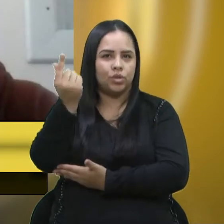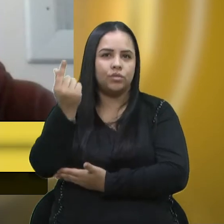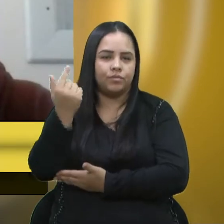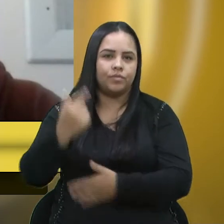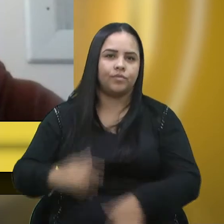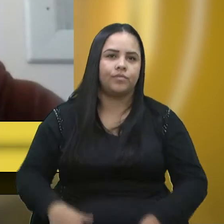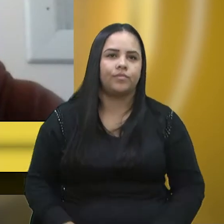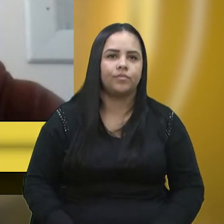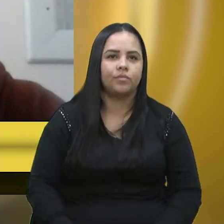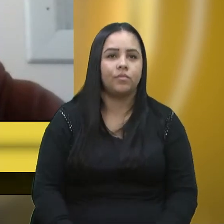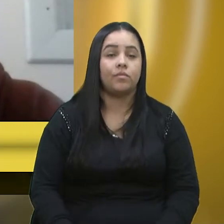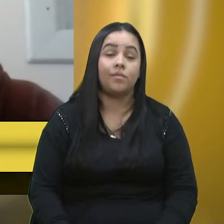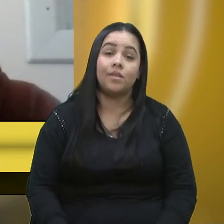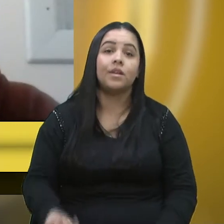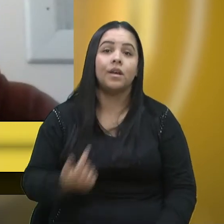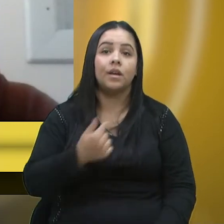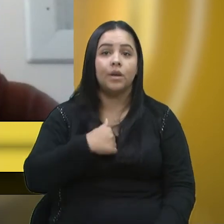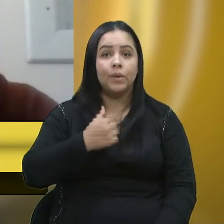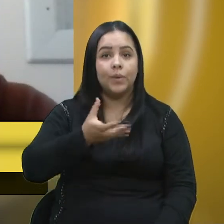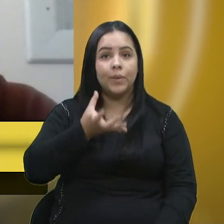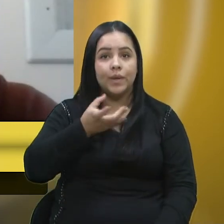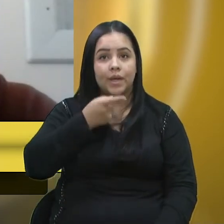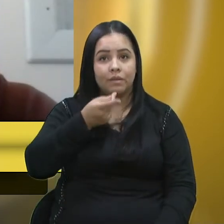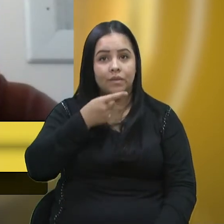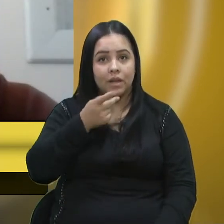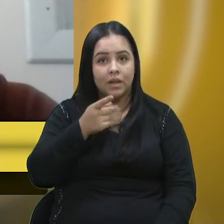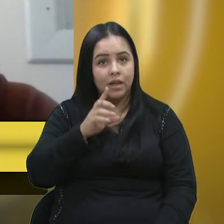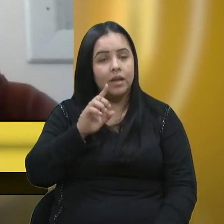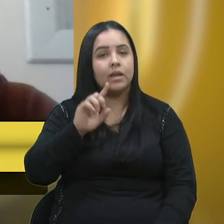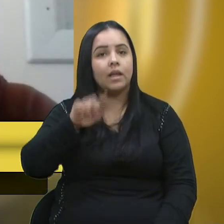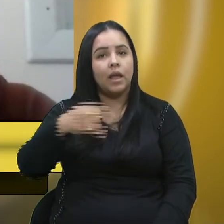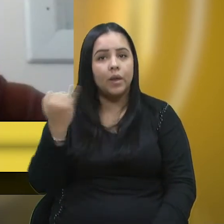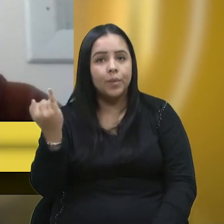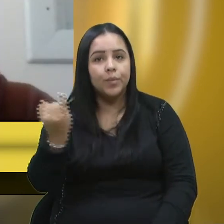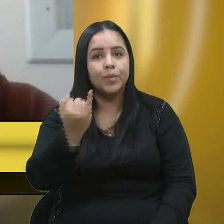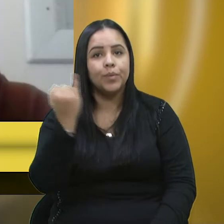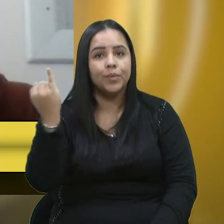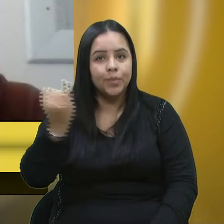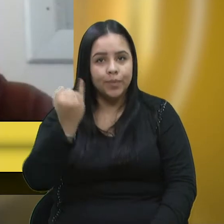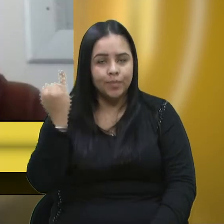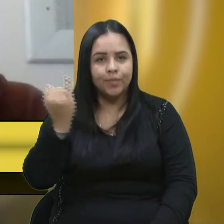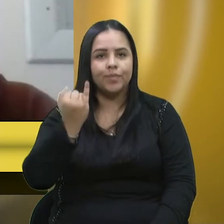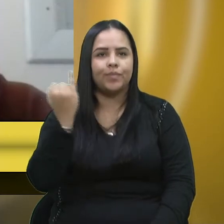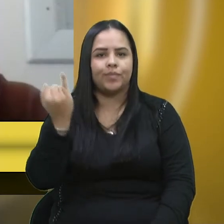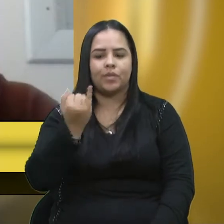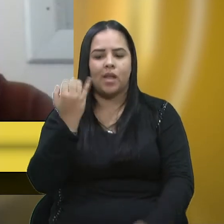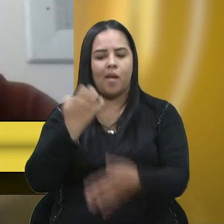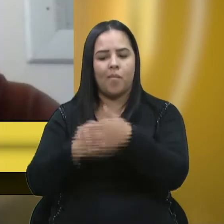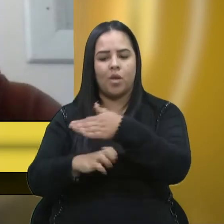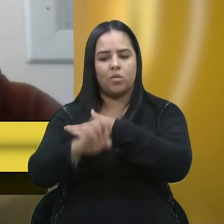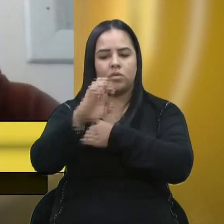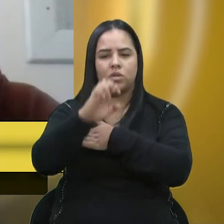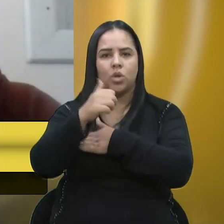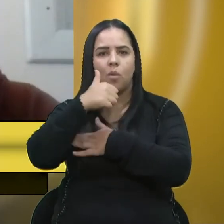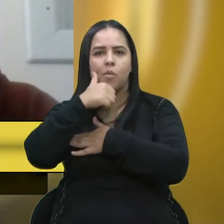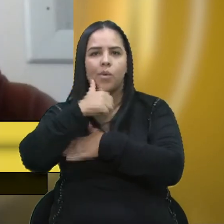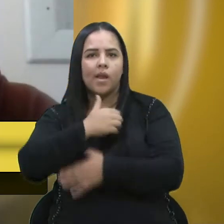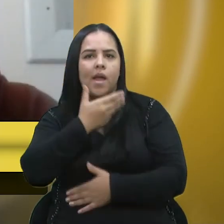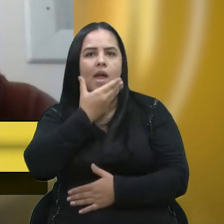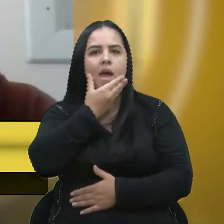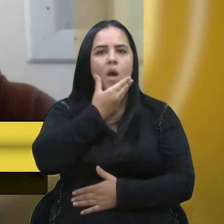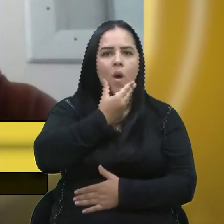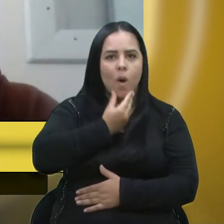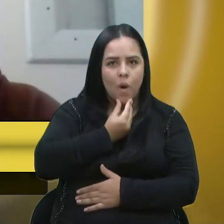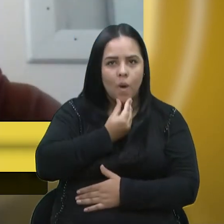só gostaria de destacar esse empreendedorismo de tantas mulheres e homens